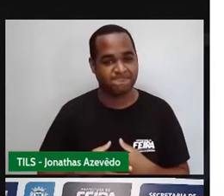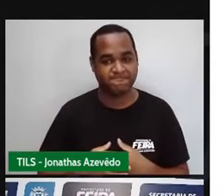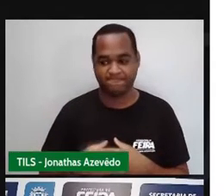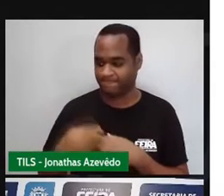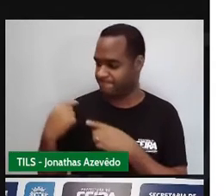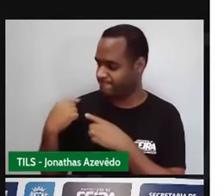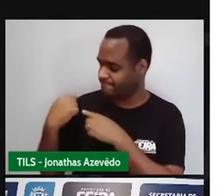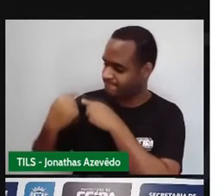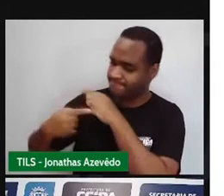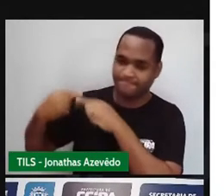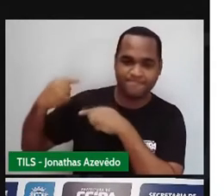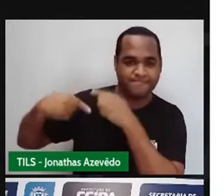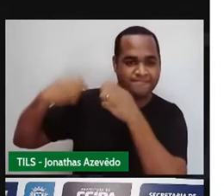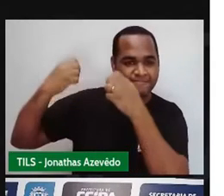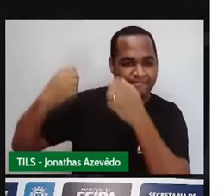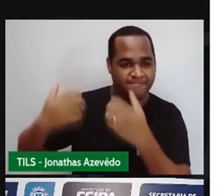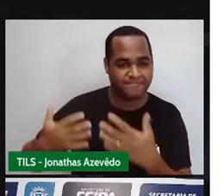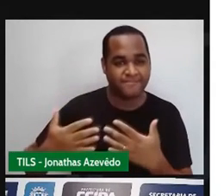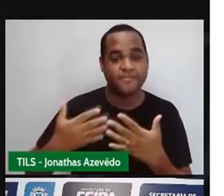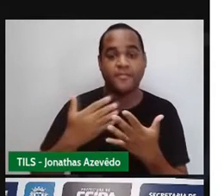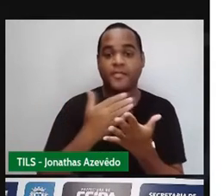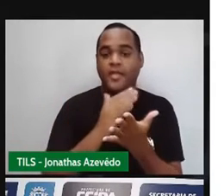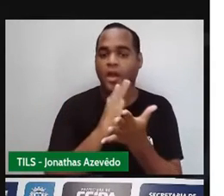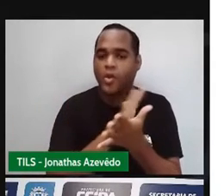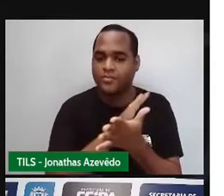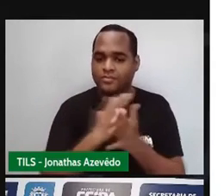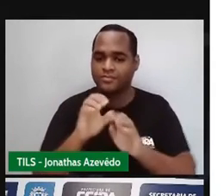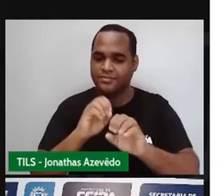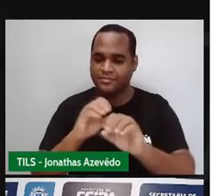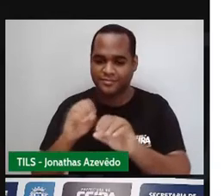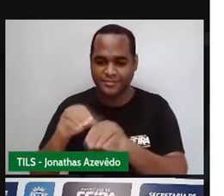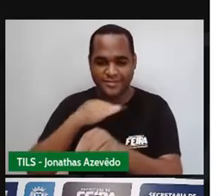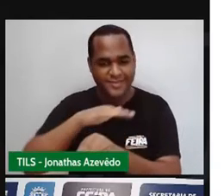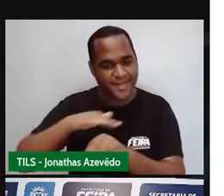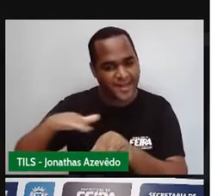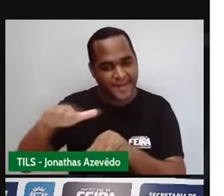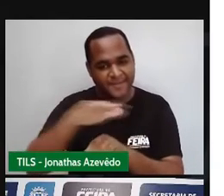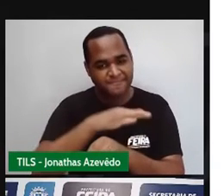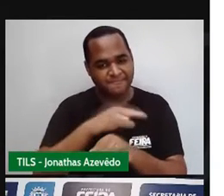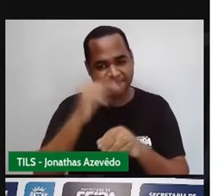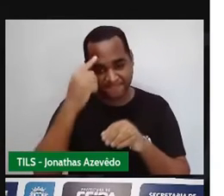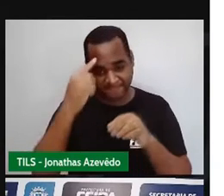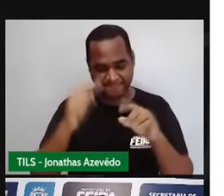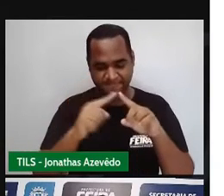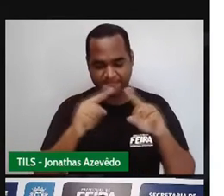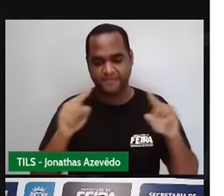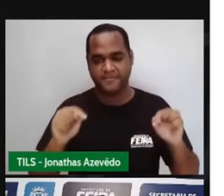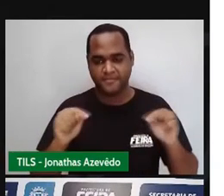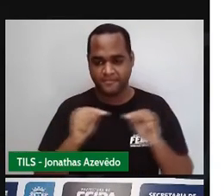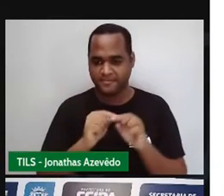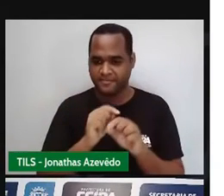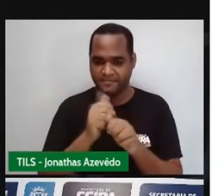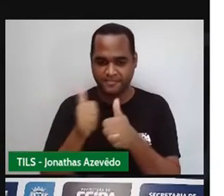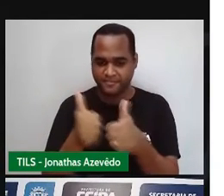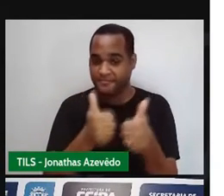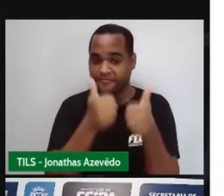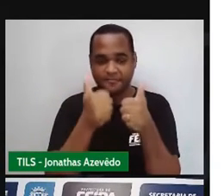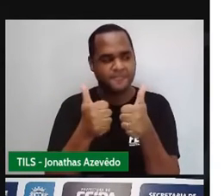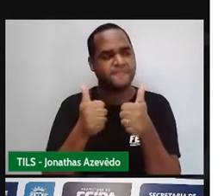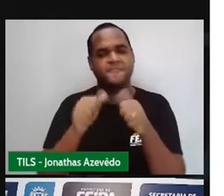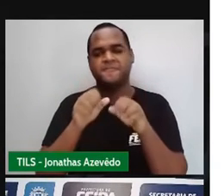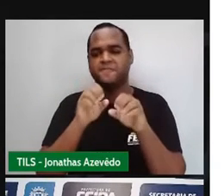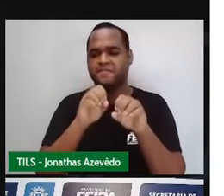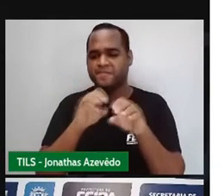série de aulas falando sobre área de figuras planas. Pois é, já passamos ali pelas aulas,